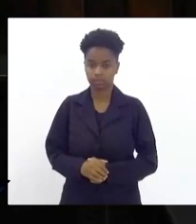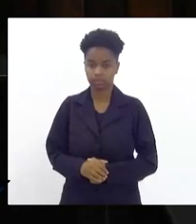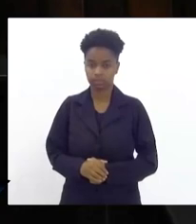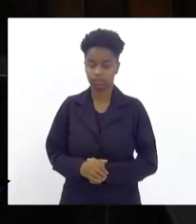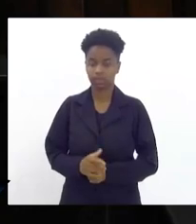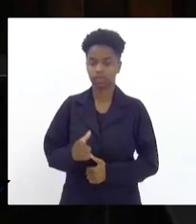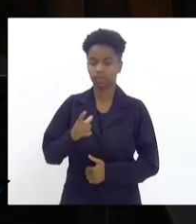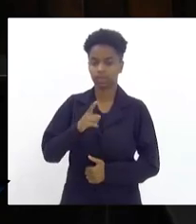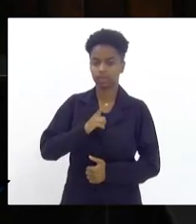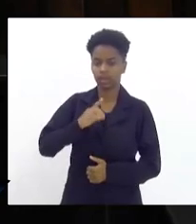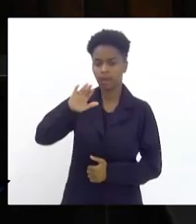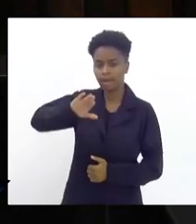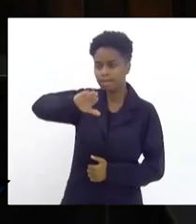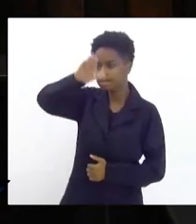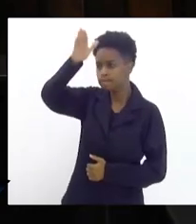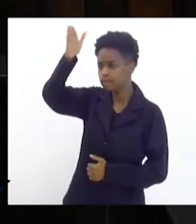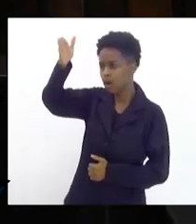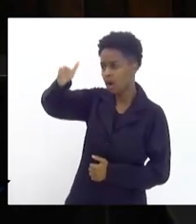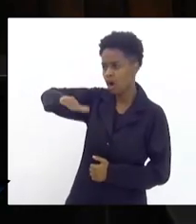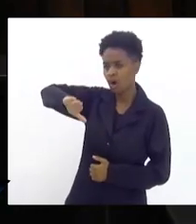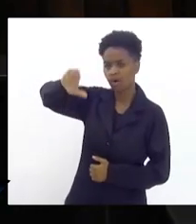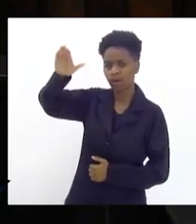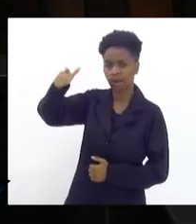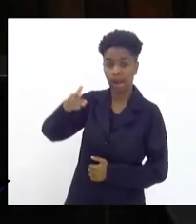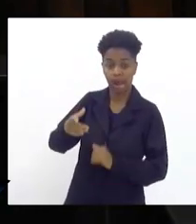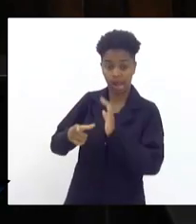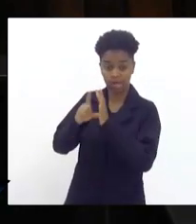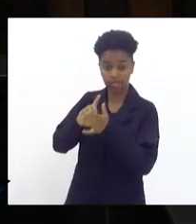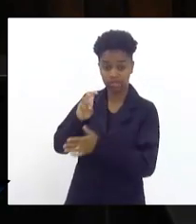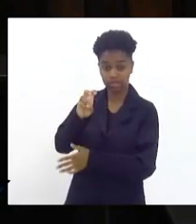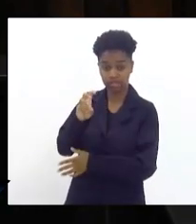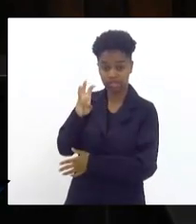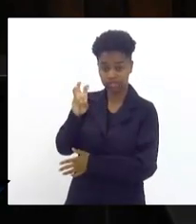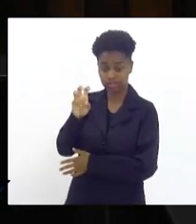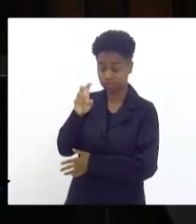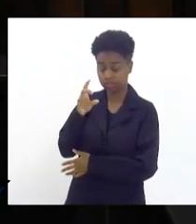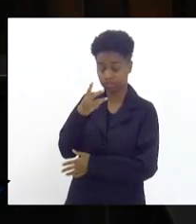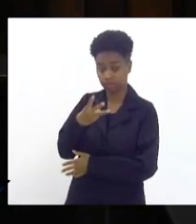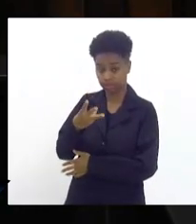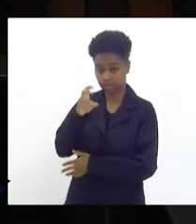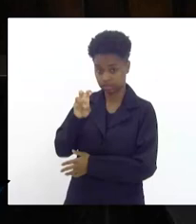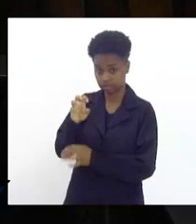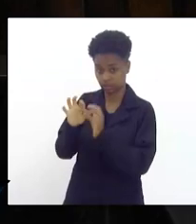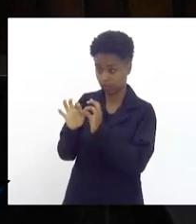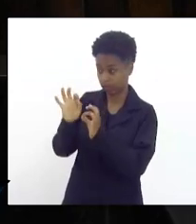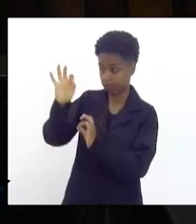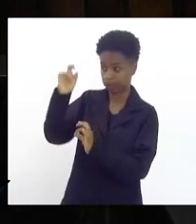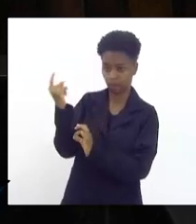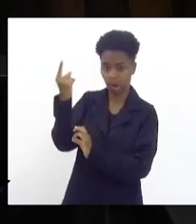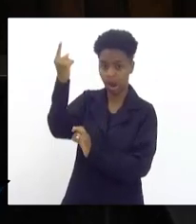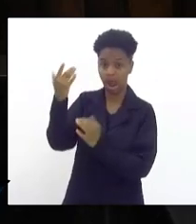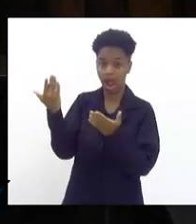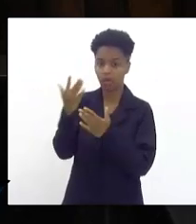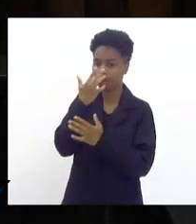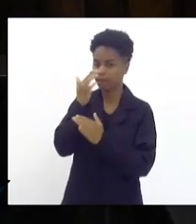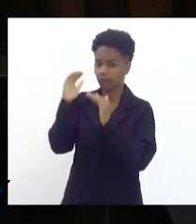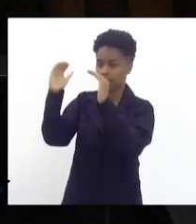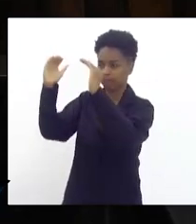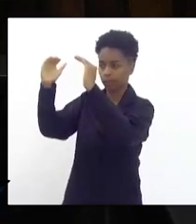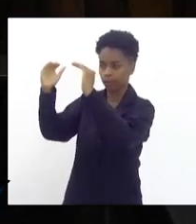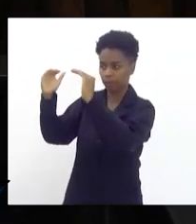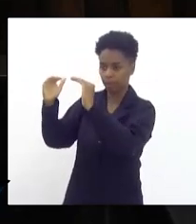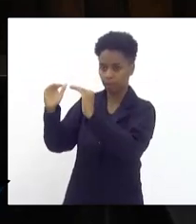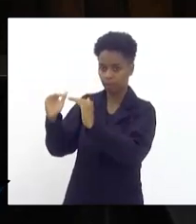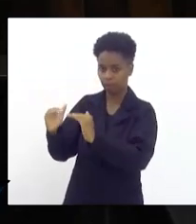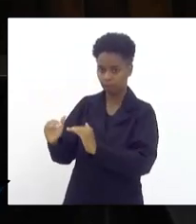montanha, que até então estava a 35 metros de altura, está abaixando, segundo